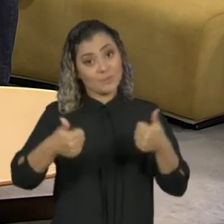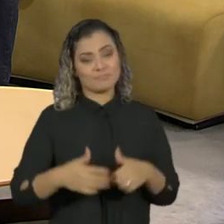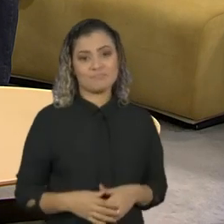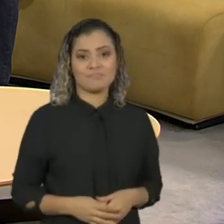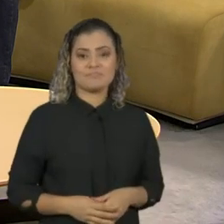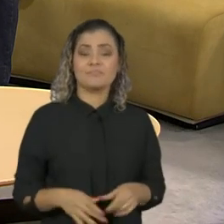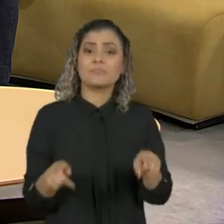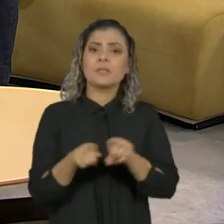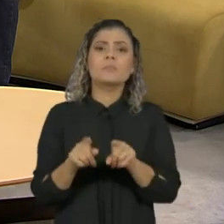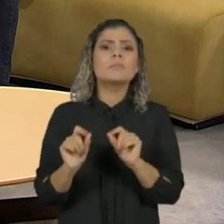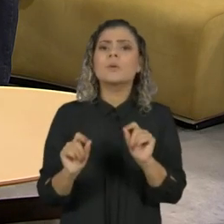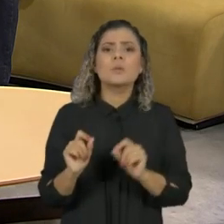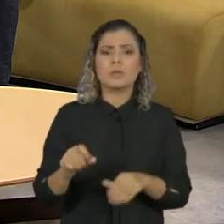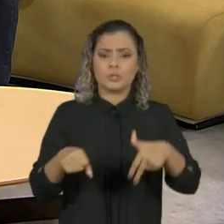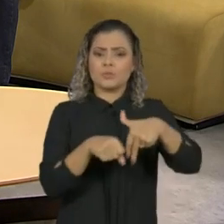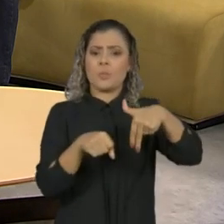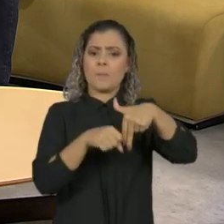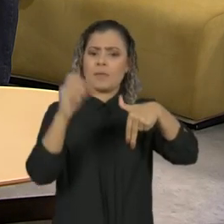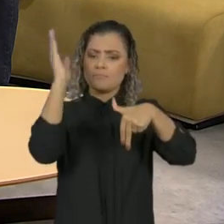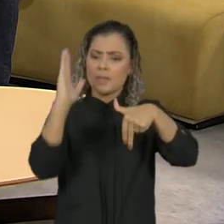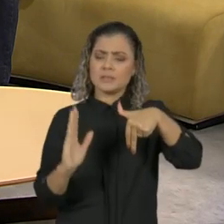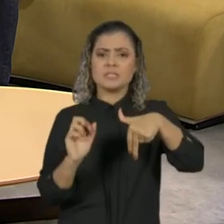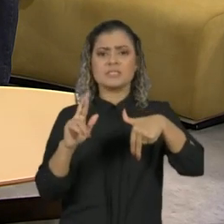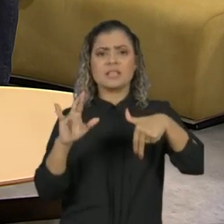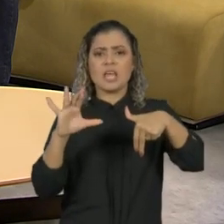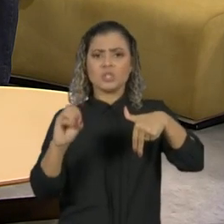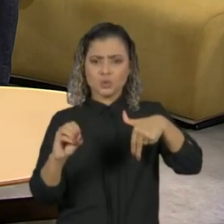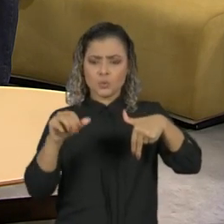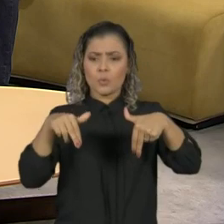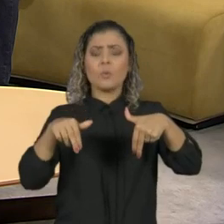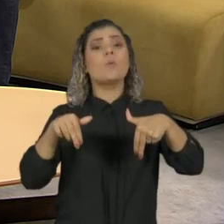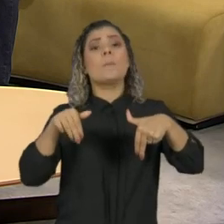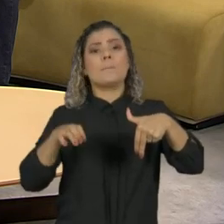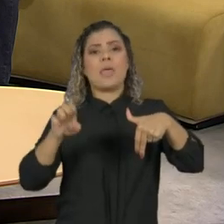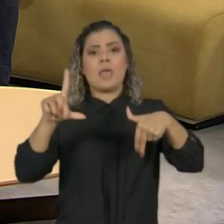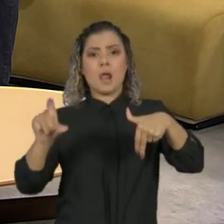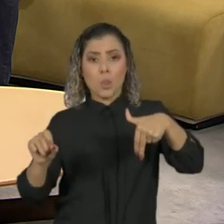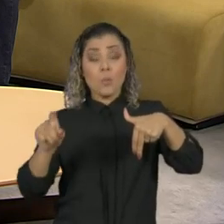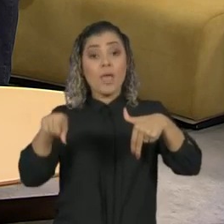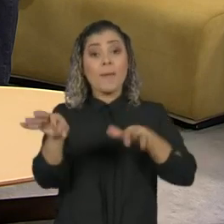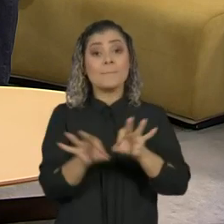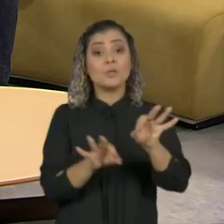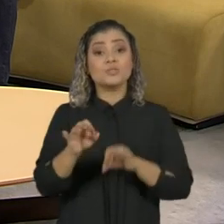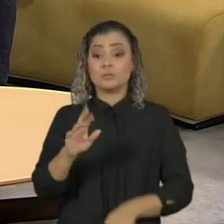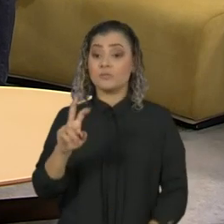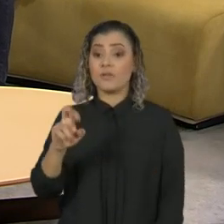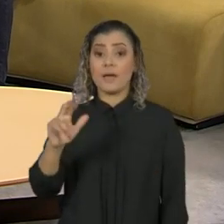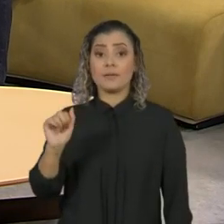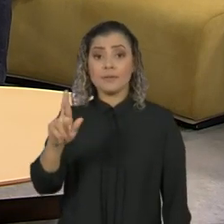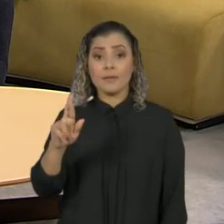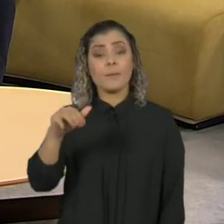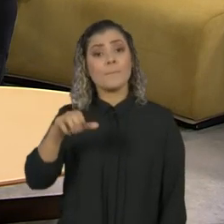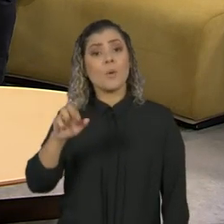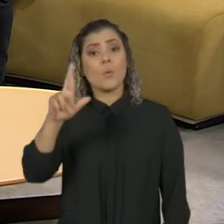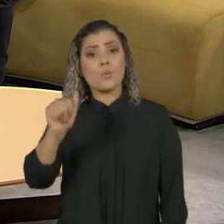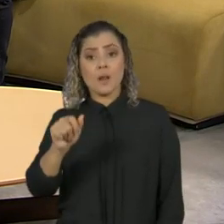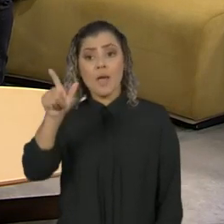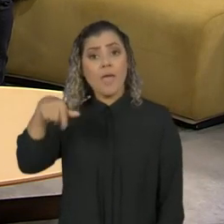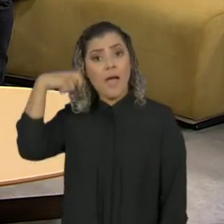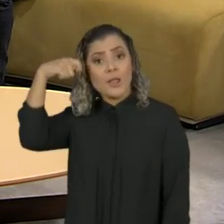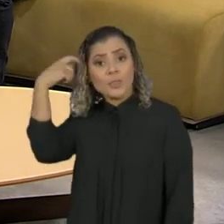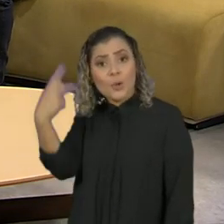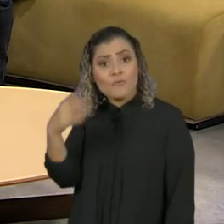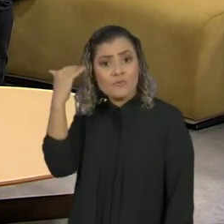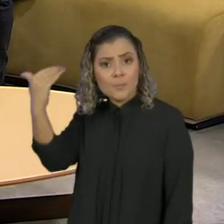A história do diplomata brasileiro Sérgio Vieira de Mello é o novo projeto do ator Wagner Moura. Pois é, Sérgio foi